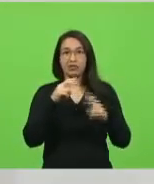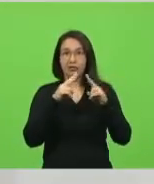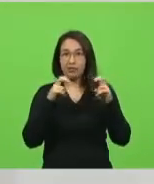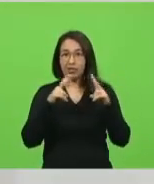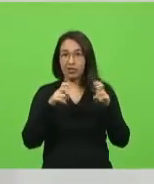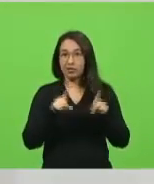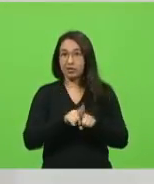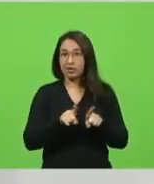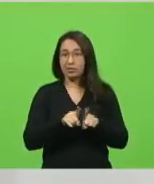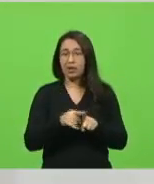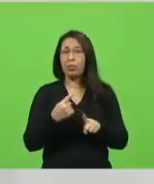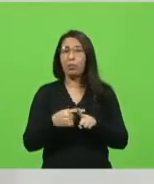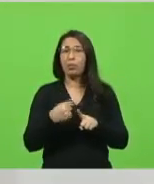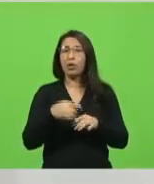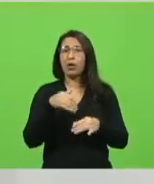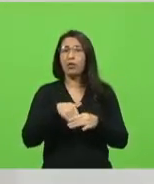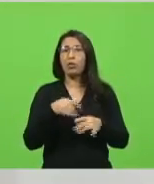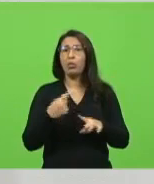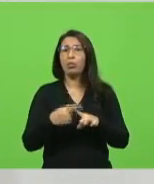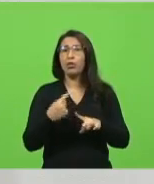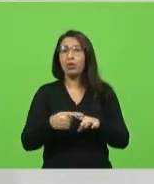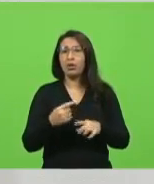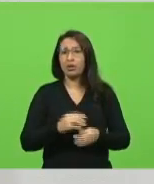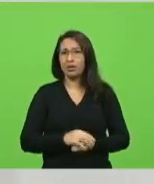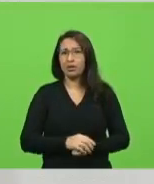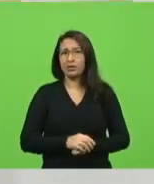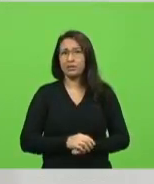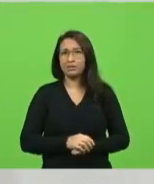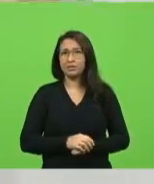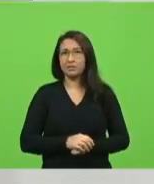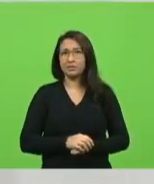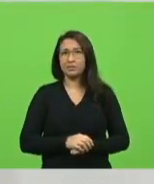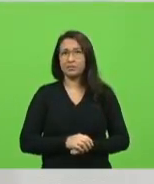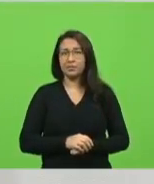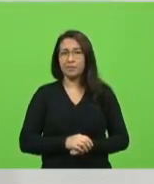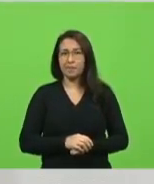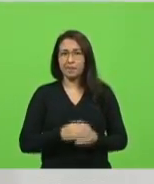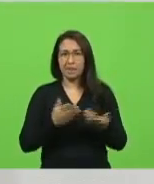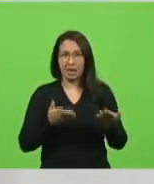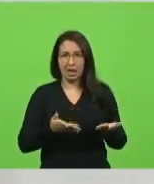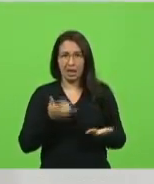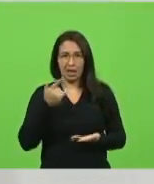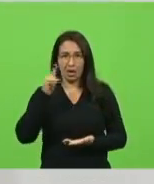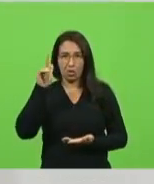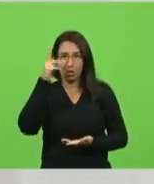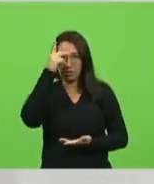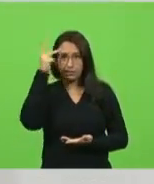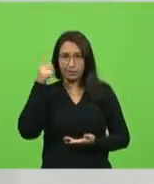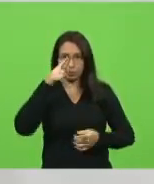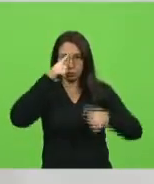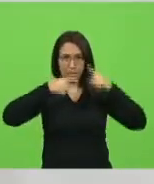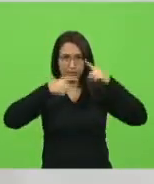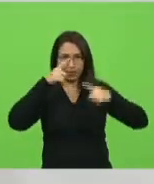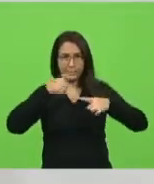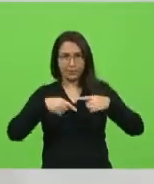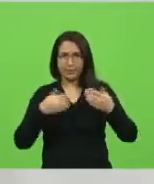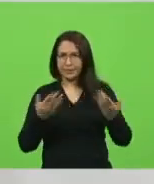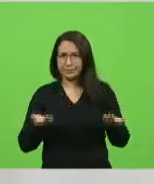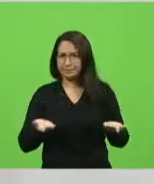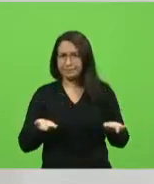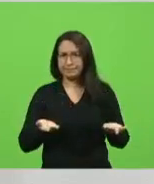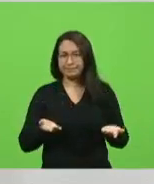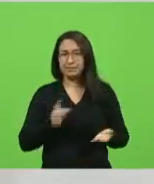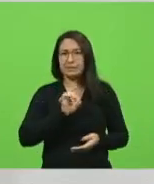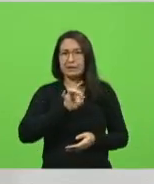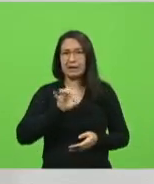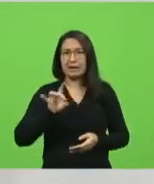a gente votou? Bolsonaro, naquela condição aí, estava... Para a mãe Joana mandar no Estado? Um contrato dizendo assim, olha, a gente vai vender... Para cada um